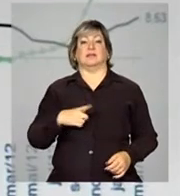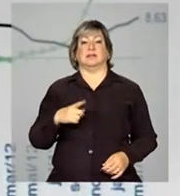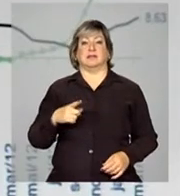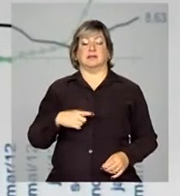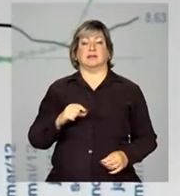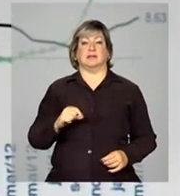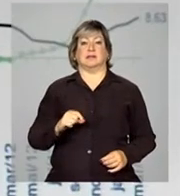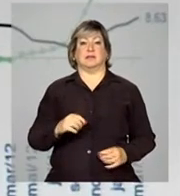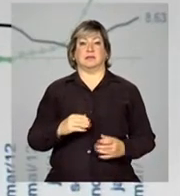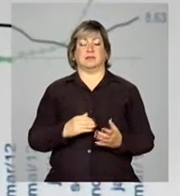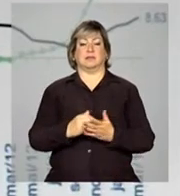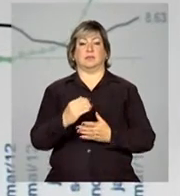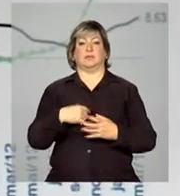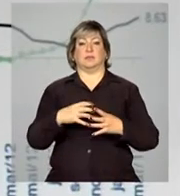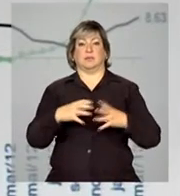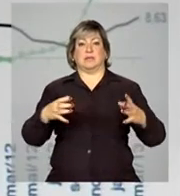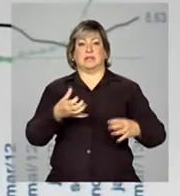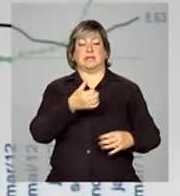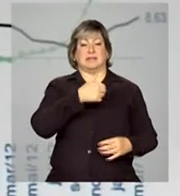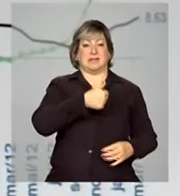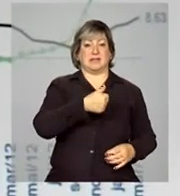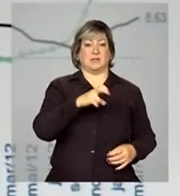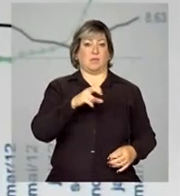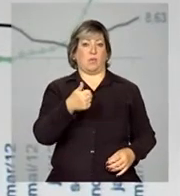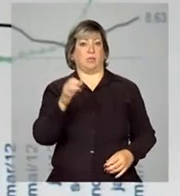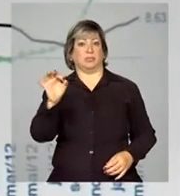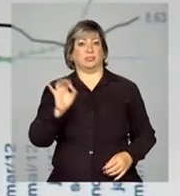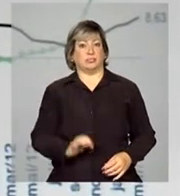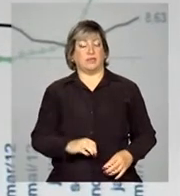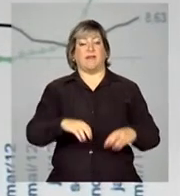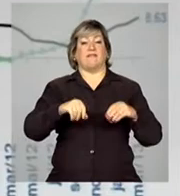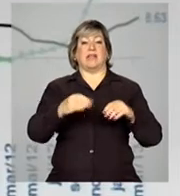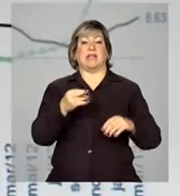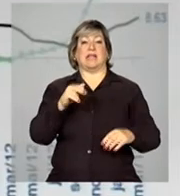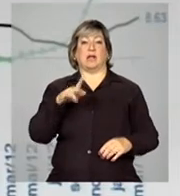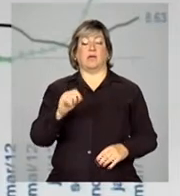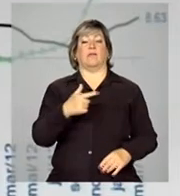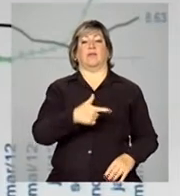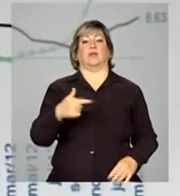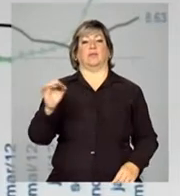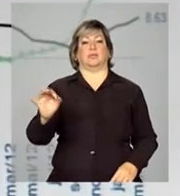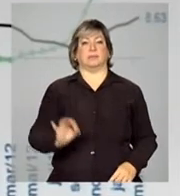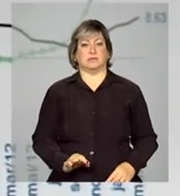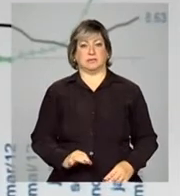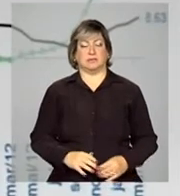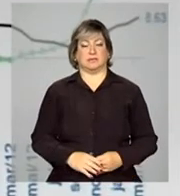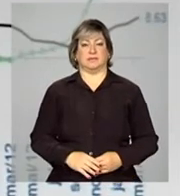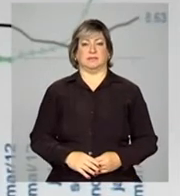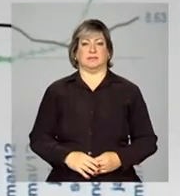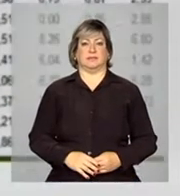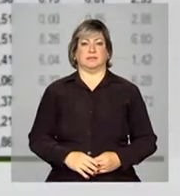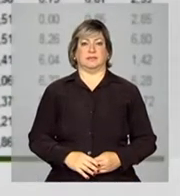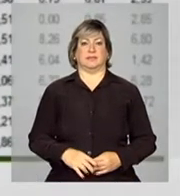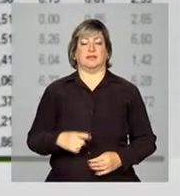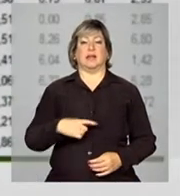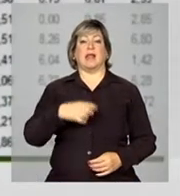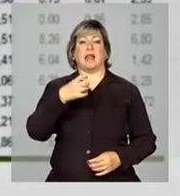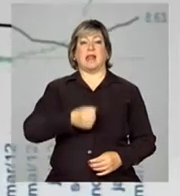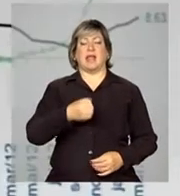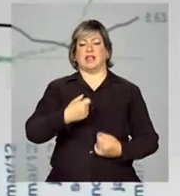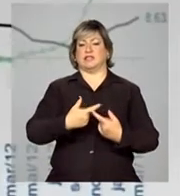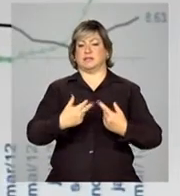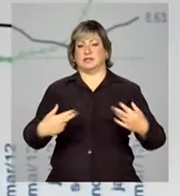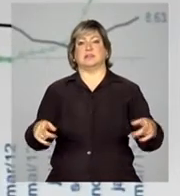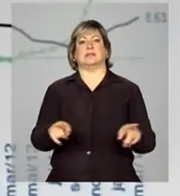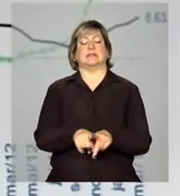mandioca cresceu 151%, a farinha de trigo, 22%. Leites derivados também